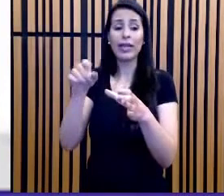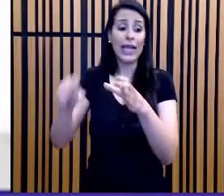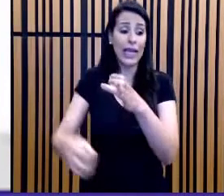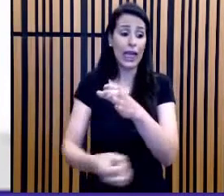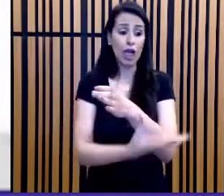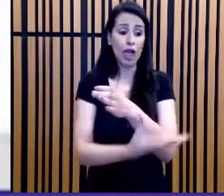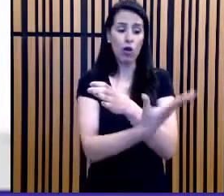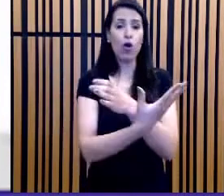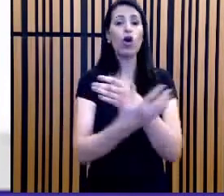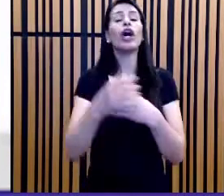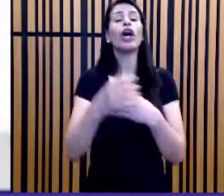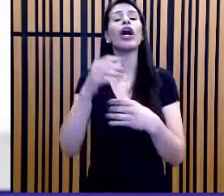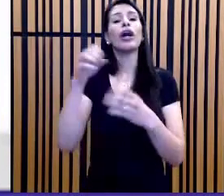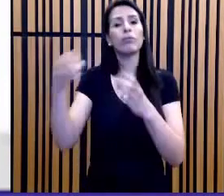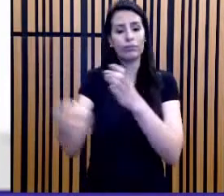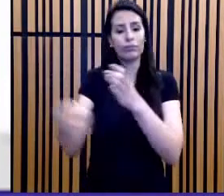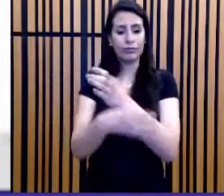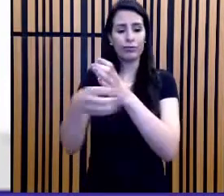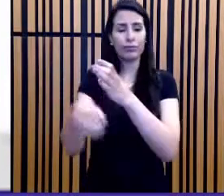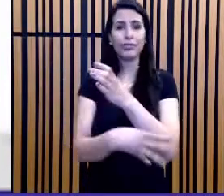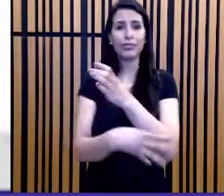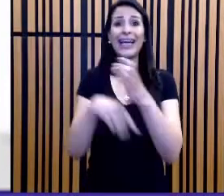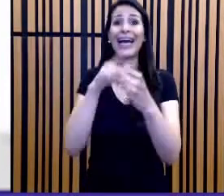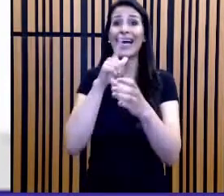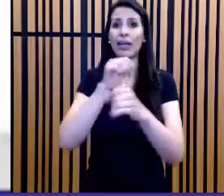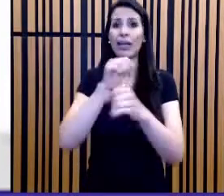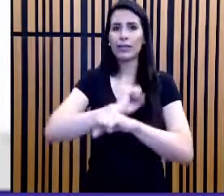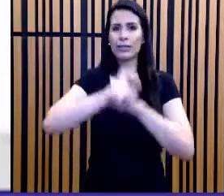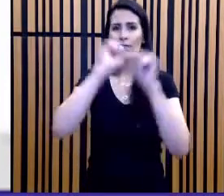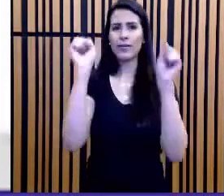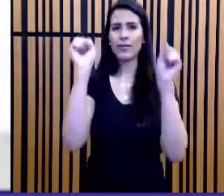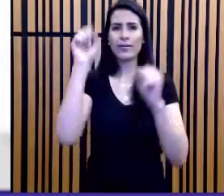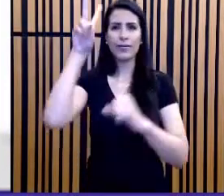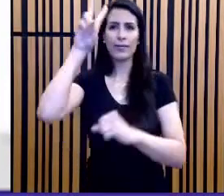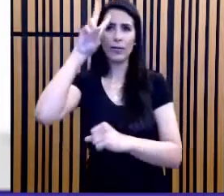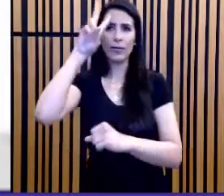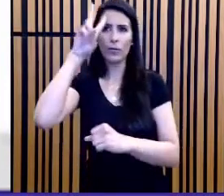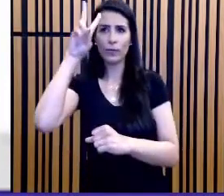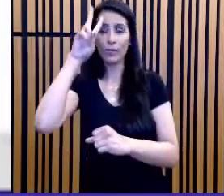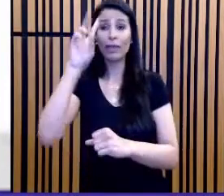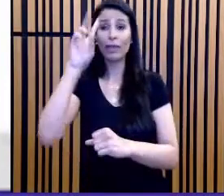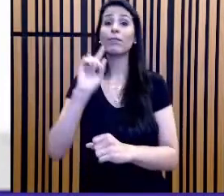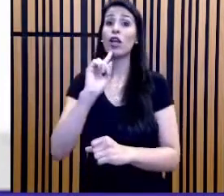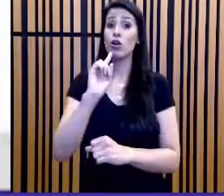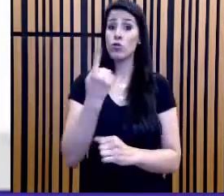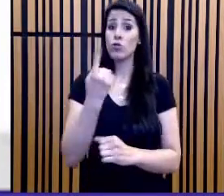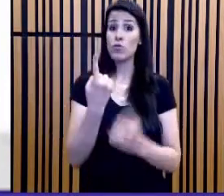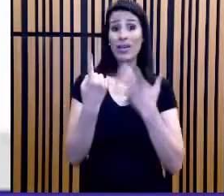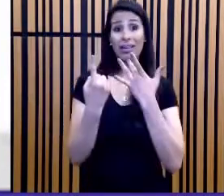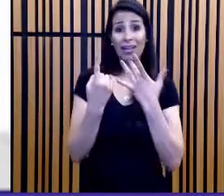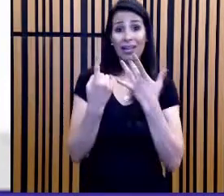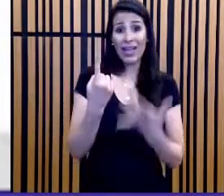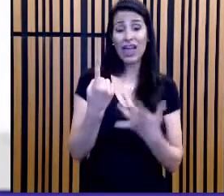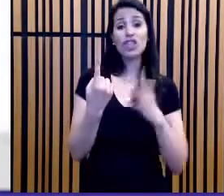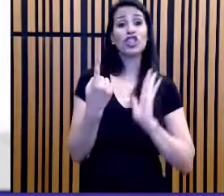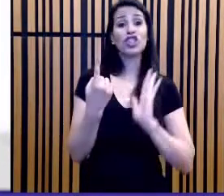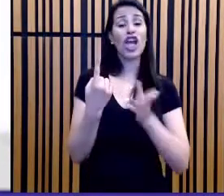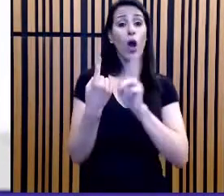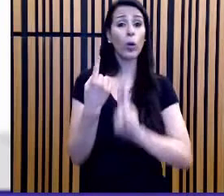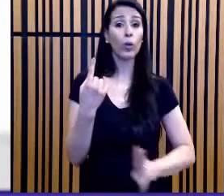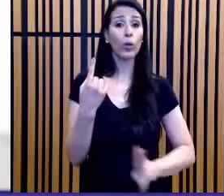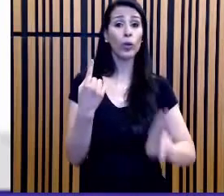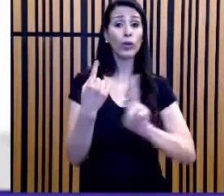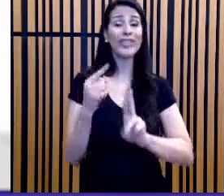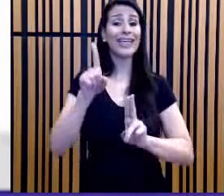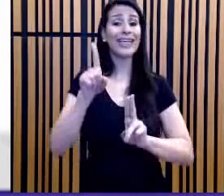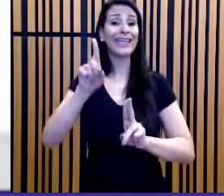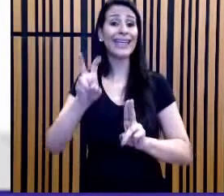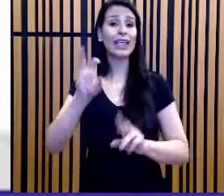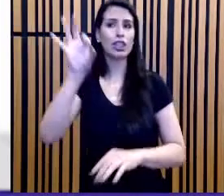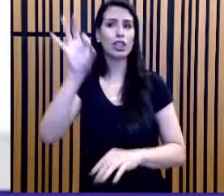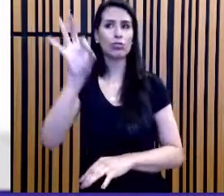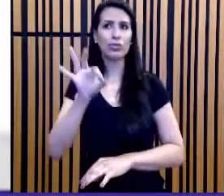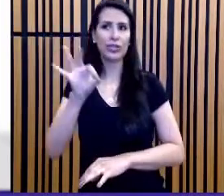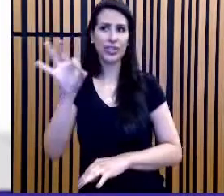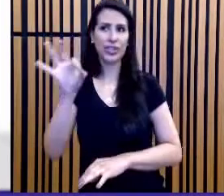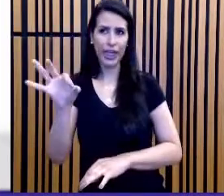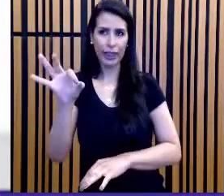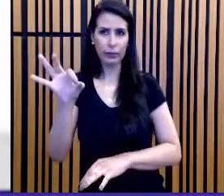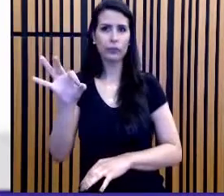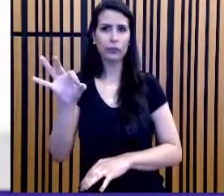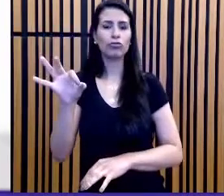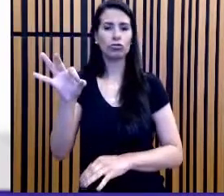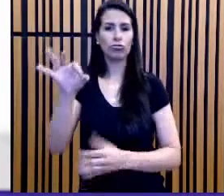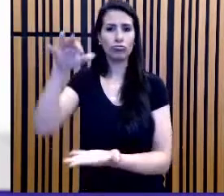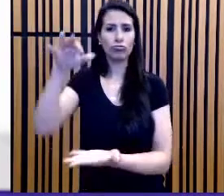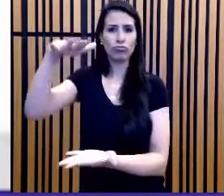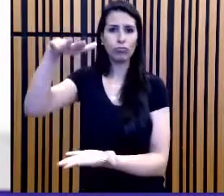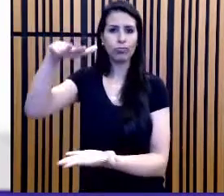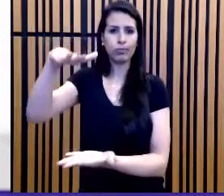mesmo dia, já haviam sido usados 15% do volume de água existente na caixa. Observem como eu vou destacando a medida em que eu vou